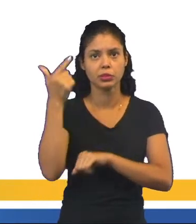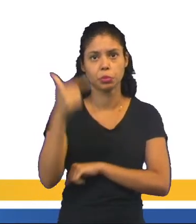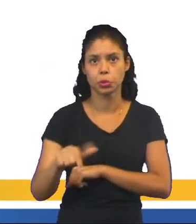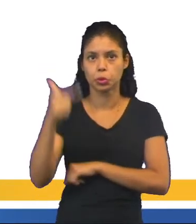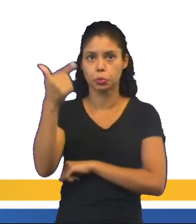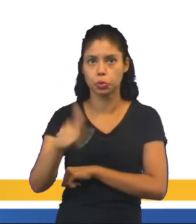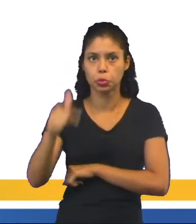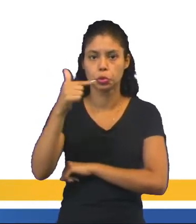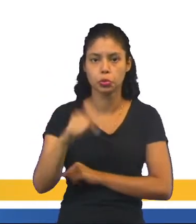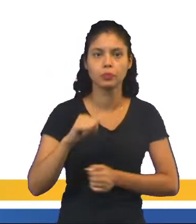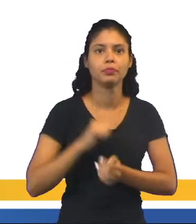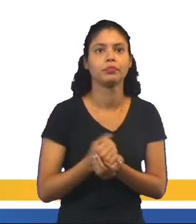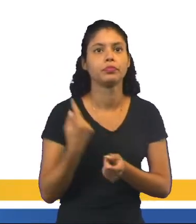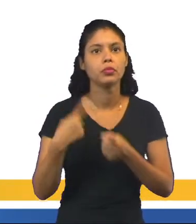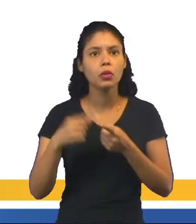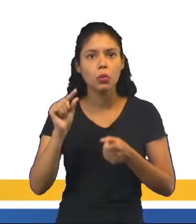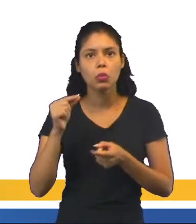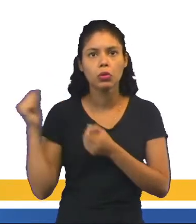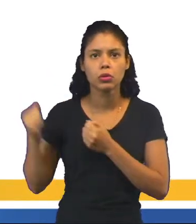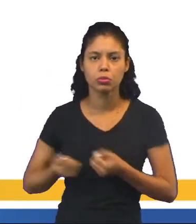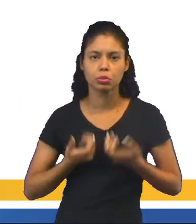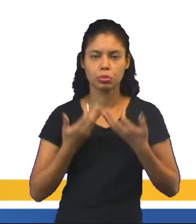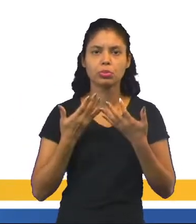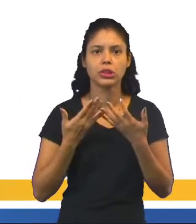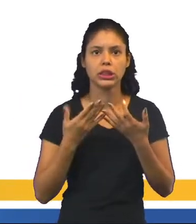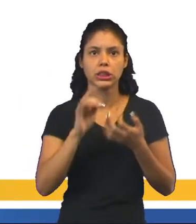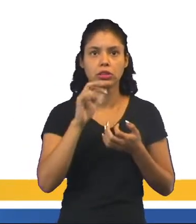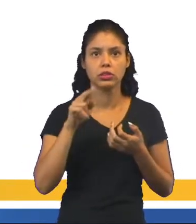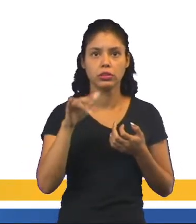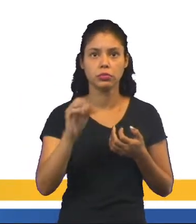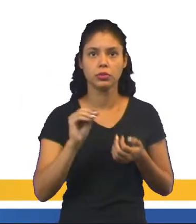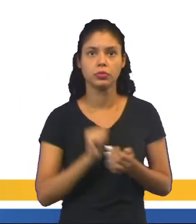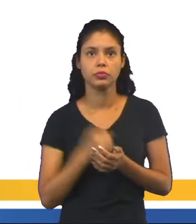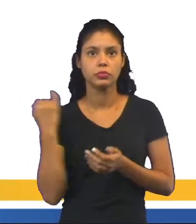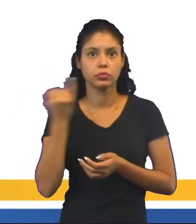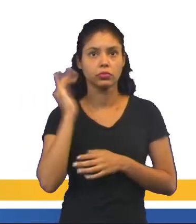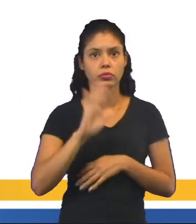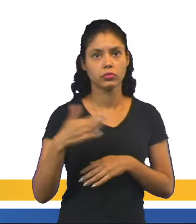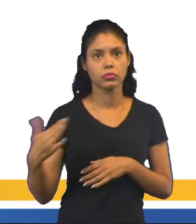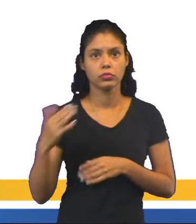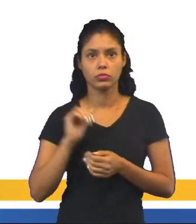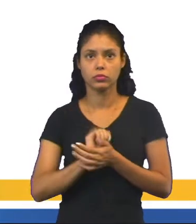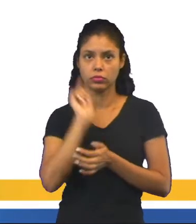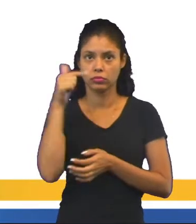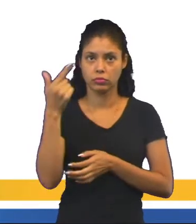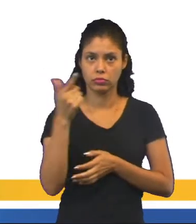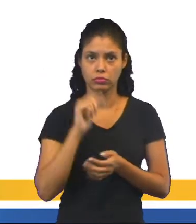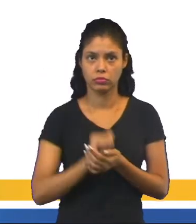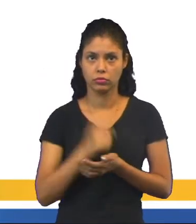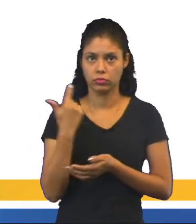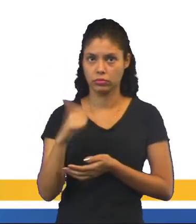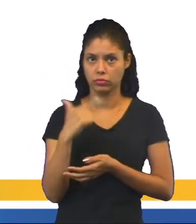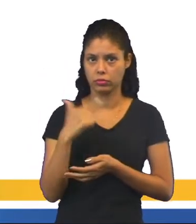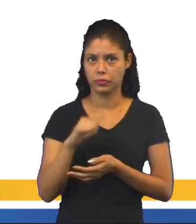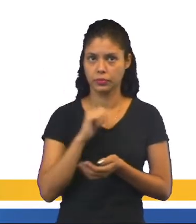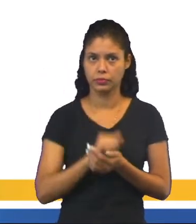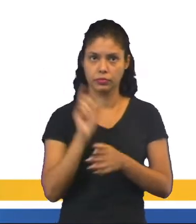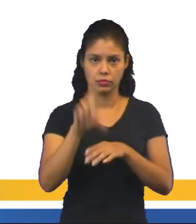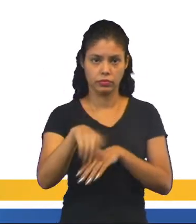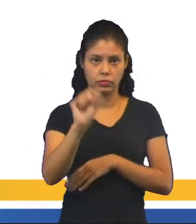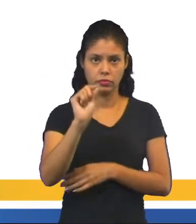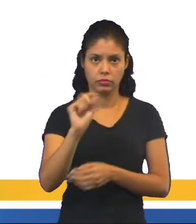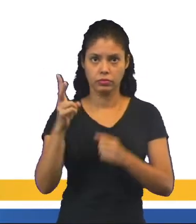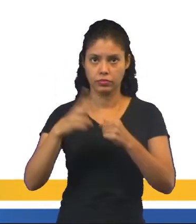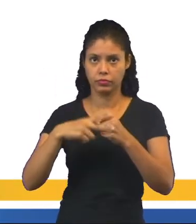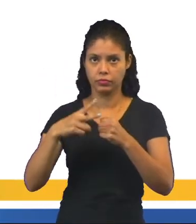repetitivo, com pouca fluidez e dinamismo, principalmente quando não há diversificação